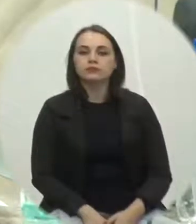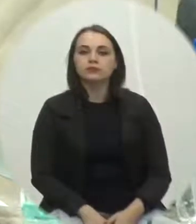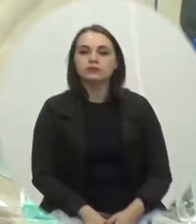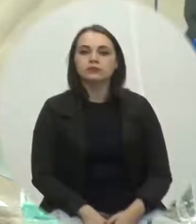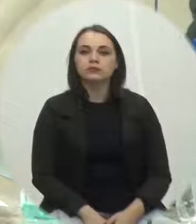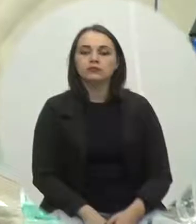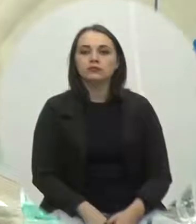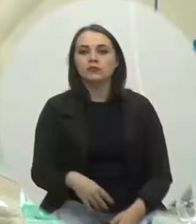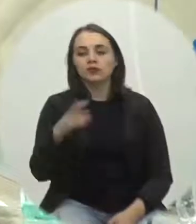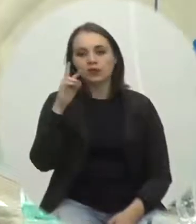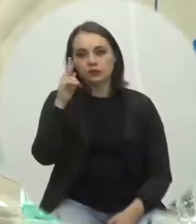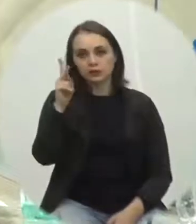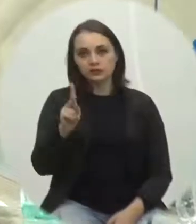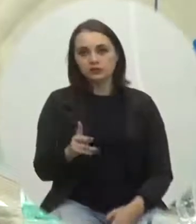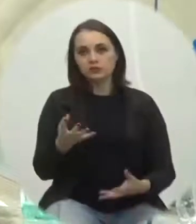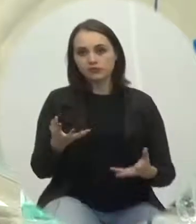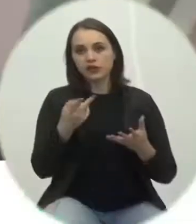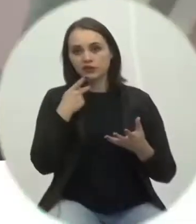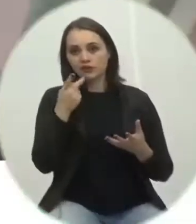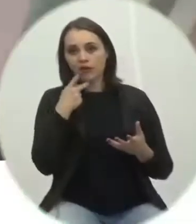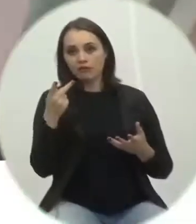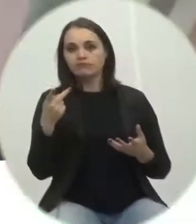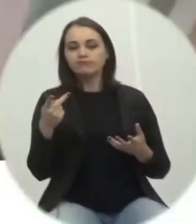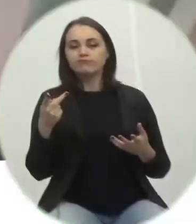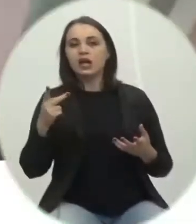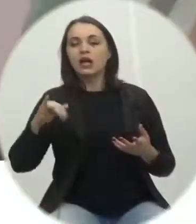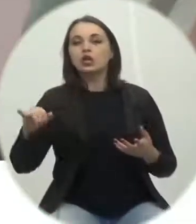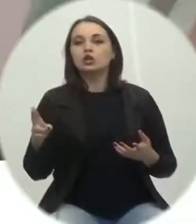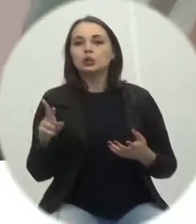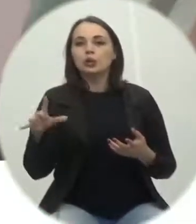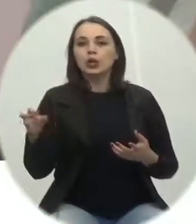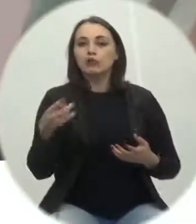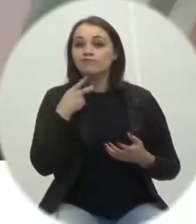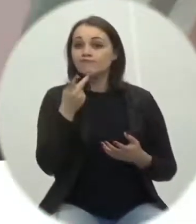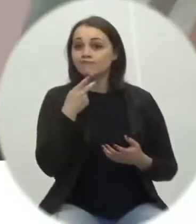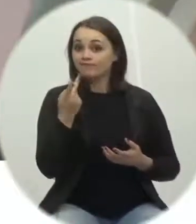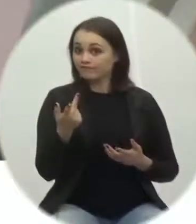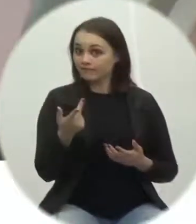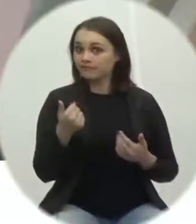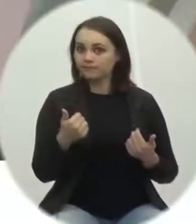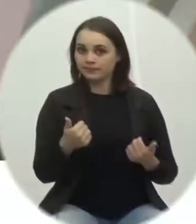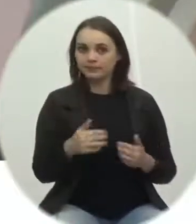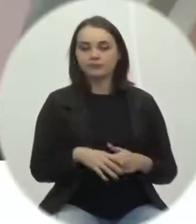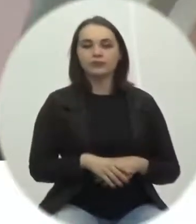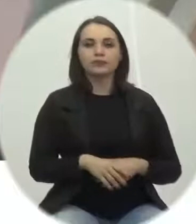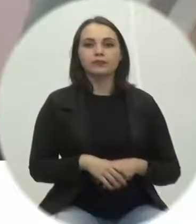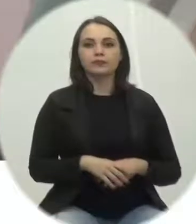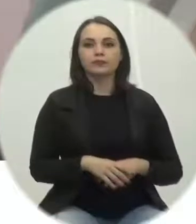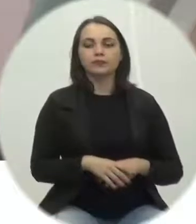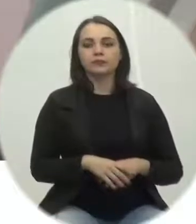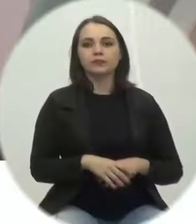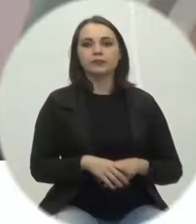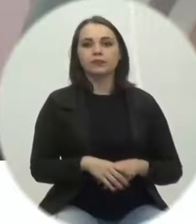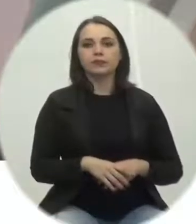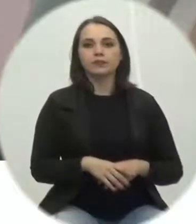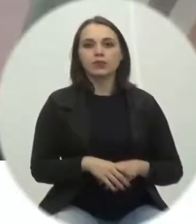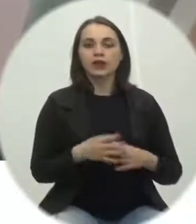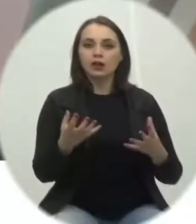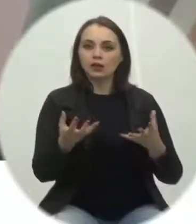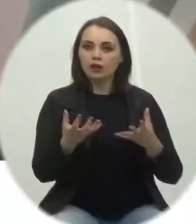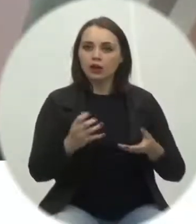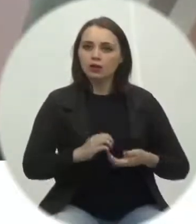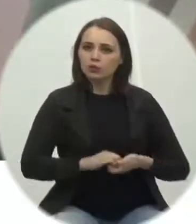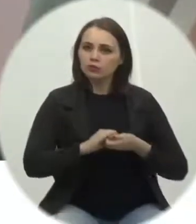Presidente, eu gostaria de manifestar o vereador Júlio Caminhos, com a palavra. Obrigado, Sr. Presidente. Antes de mais nada, eu quero